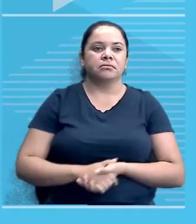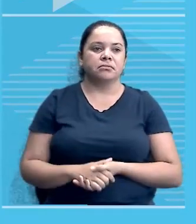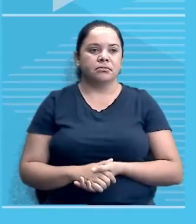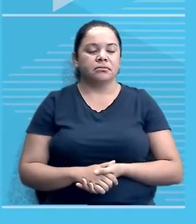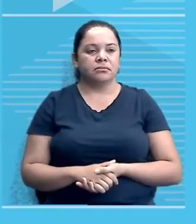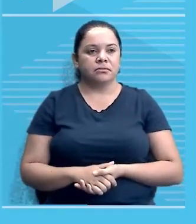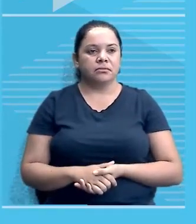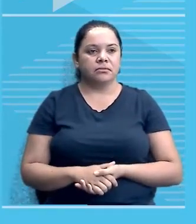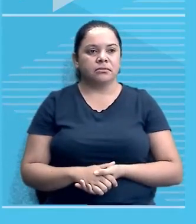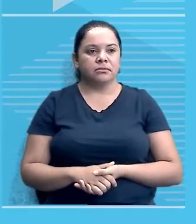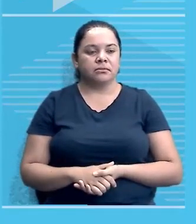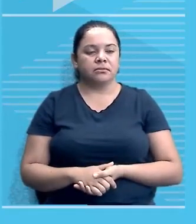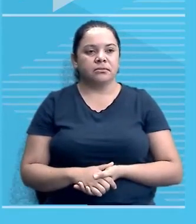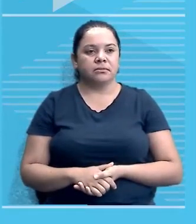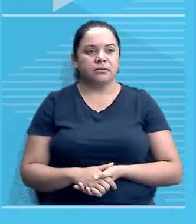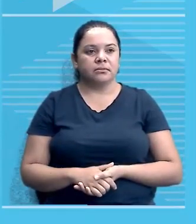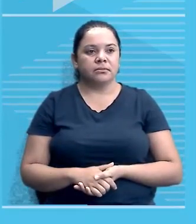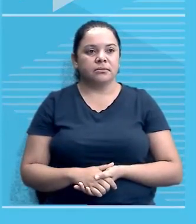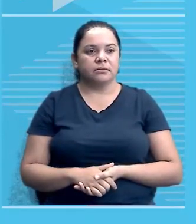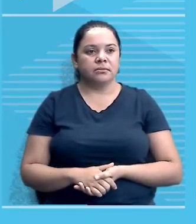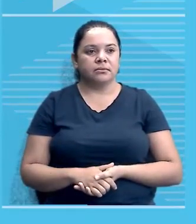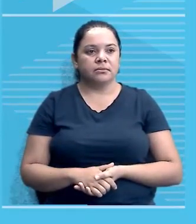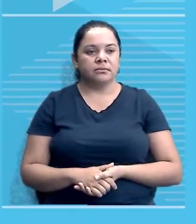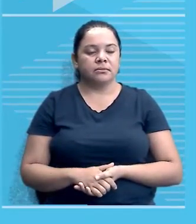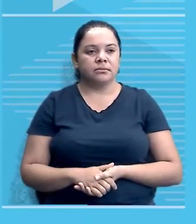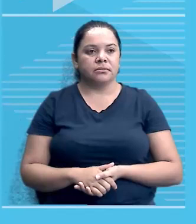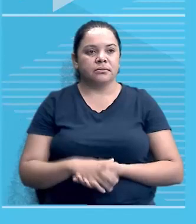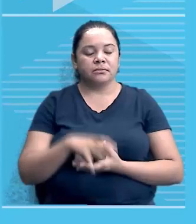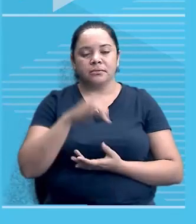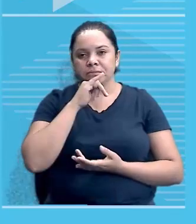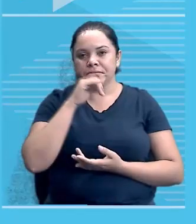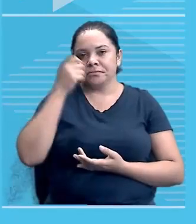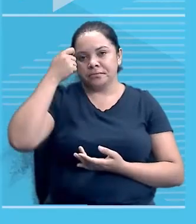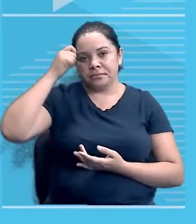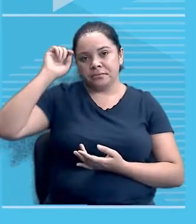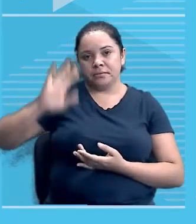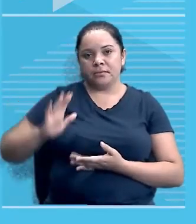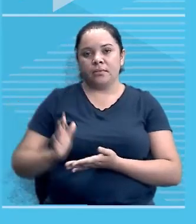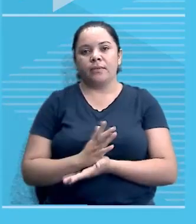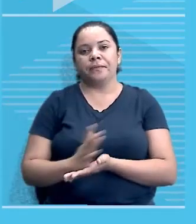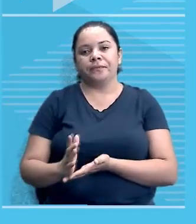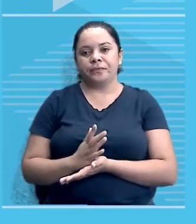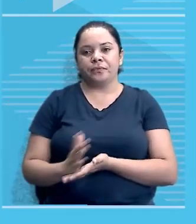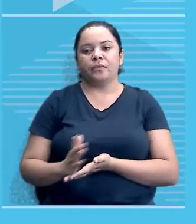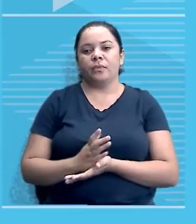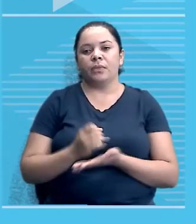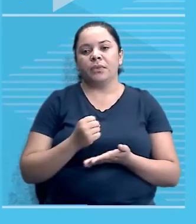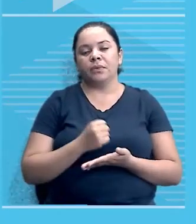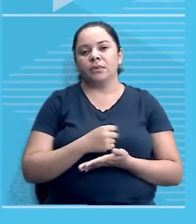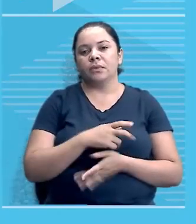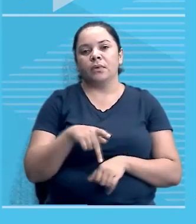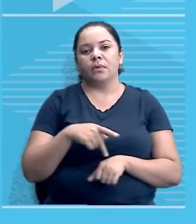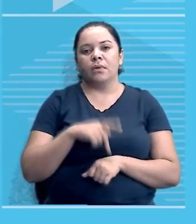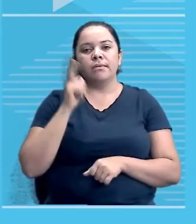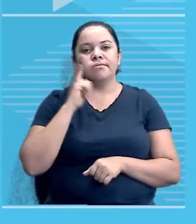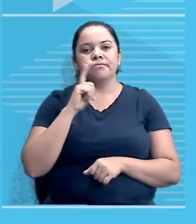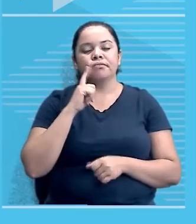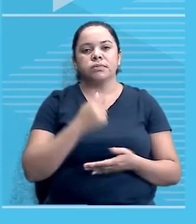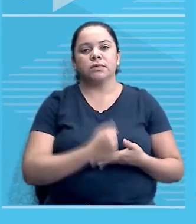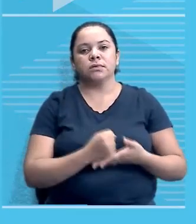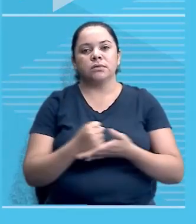Alguns países, alguns movimentos eram apoiados pelos Estados Unidos, outros pela União Soviética. Eles entravam com as armas, as duas grandes nações.